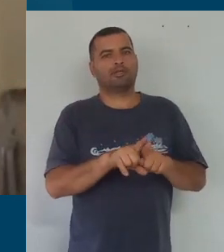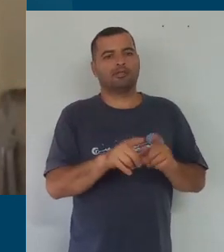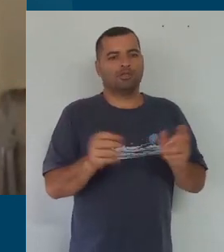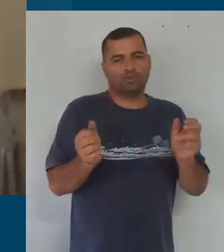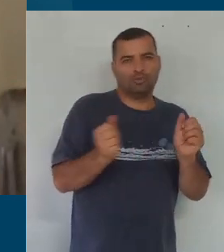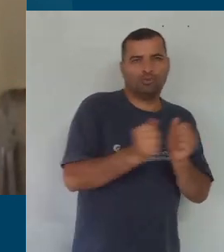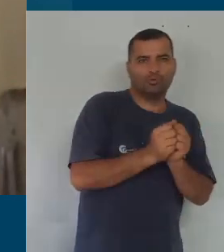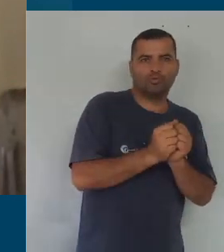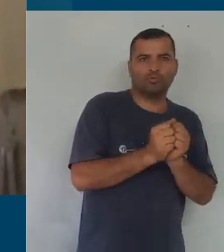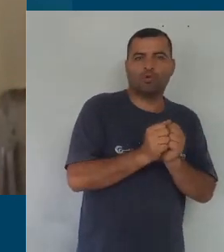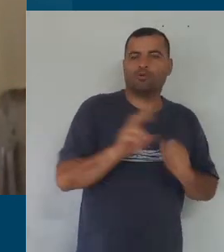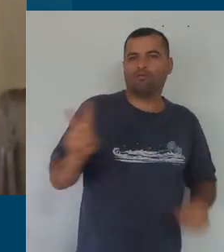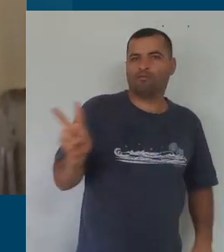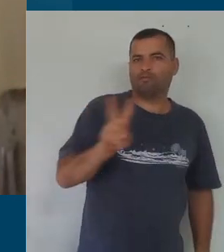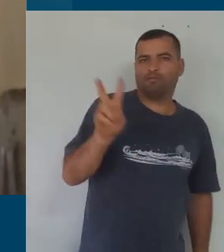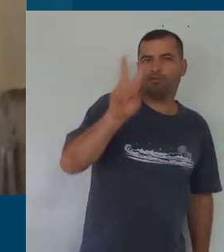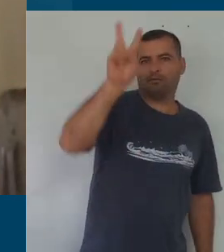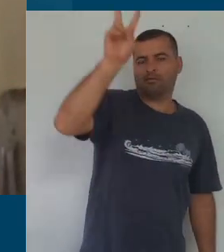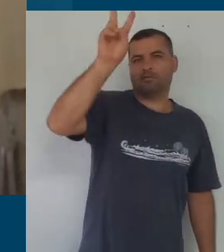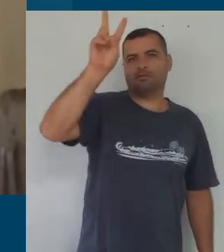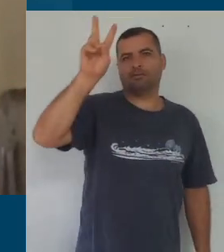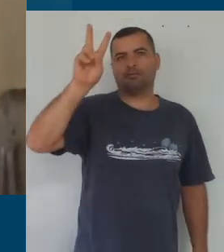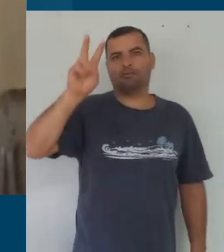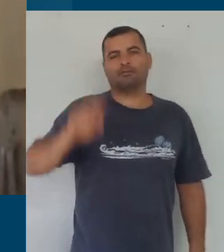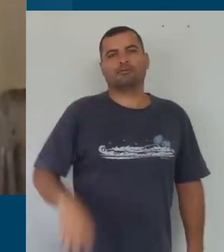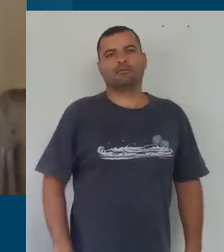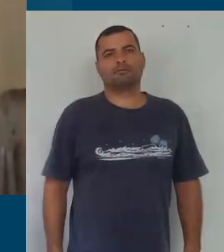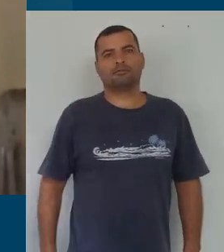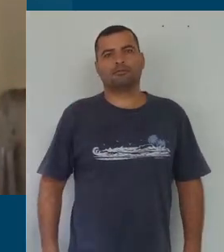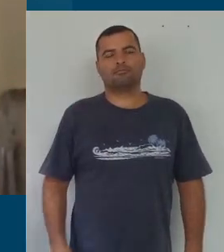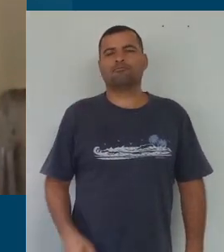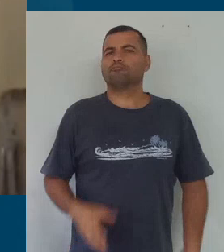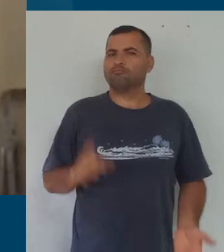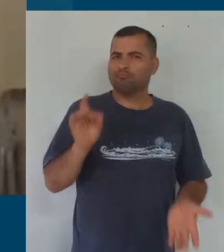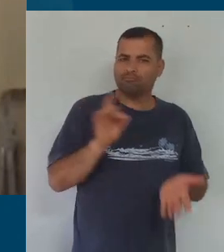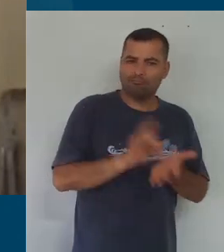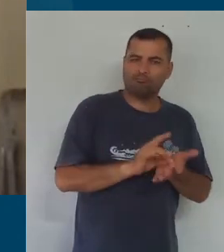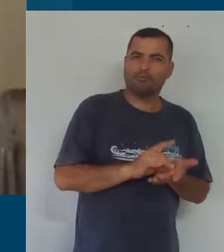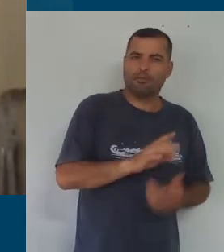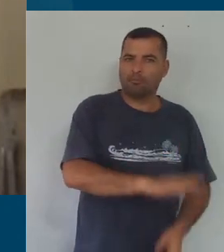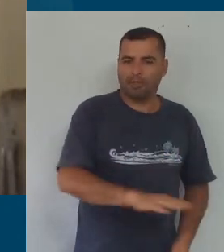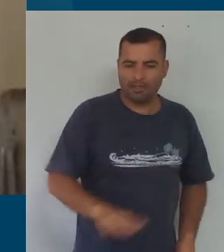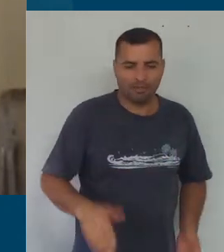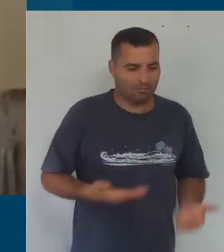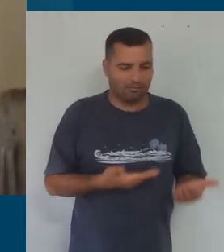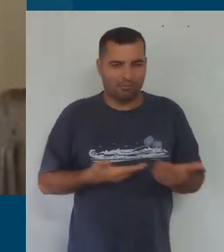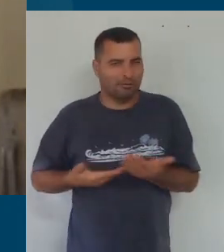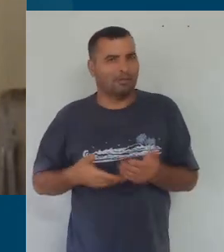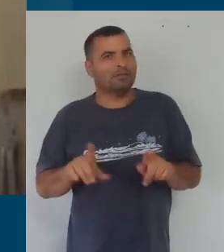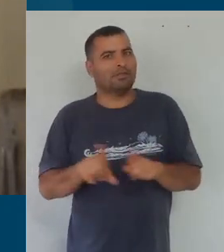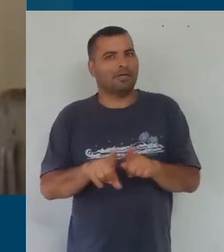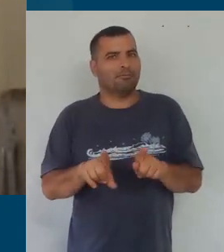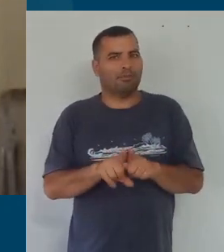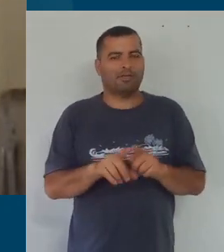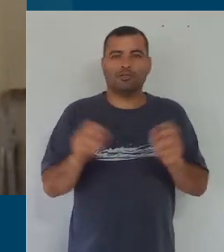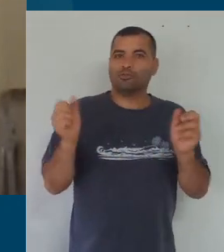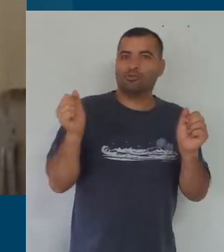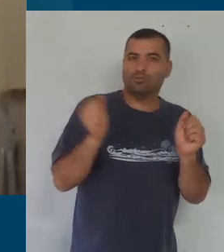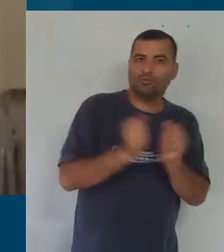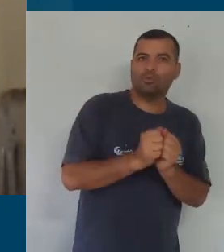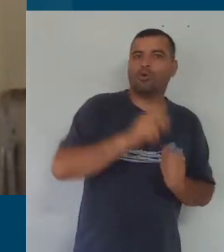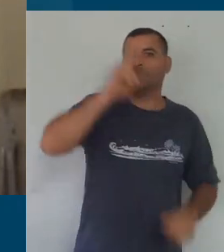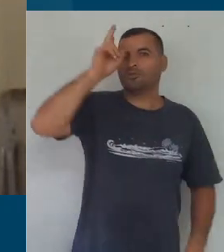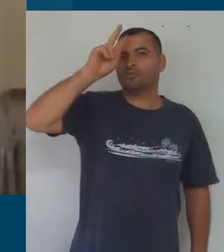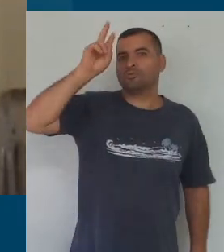valoriza os insérios muito pequenos e pequenos acima de tudo, traz consigo uma história construída aqui.